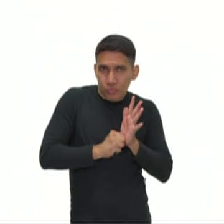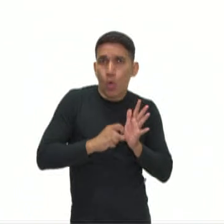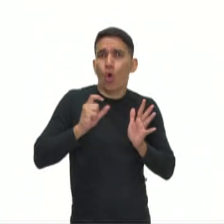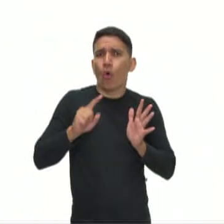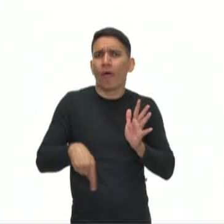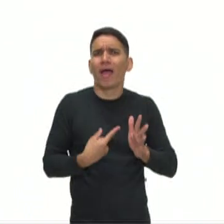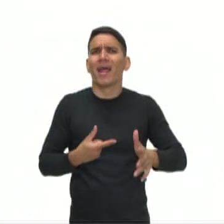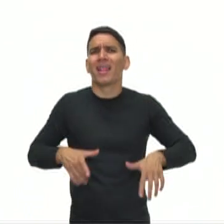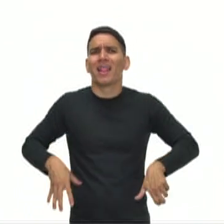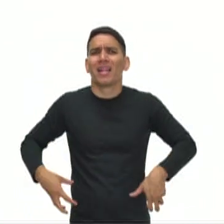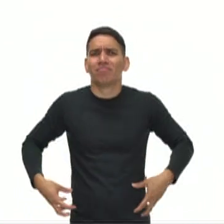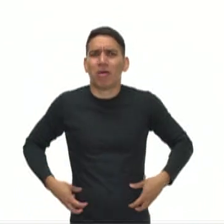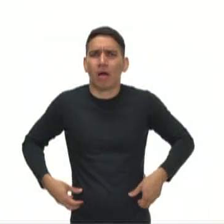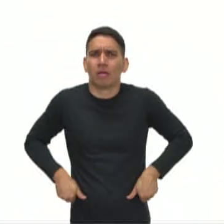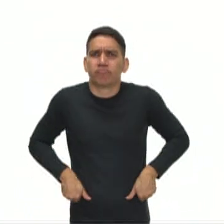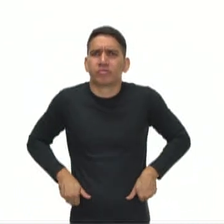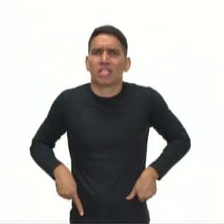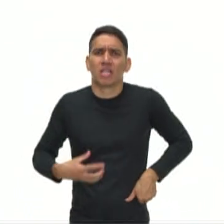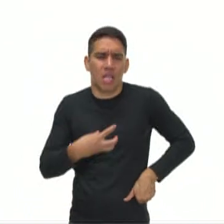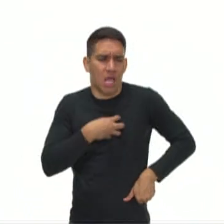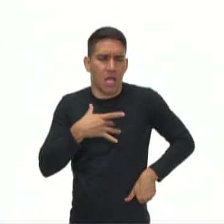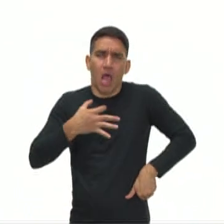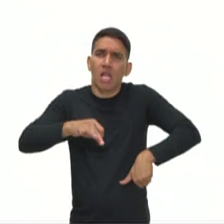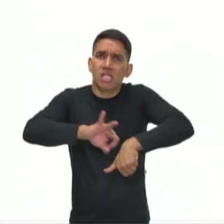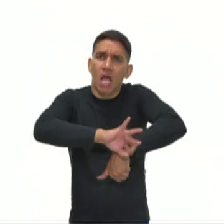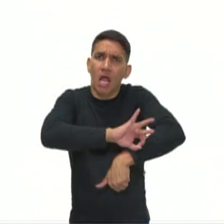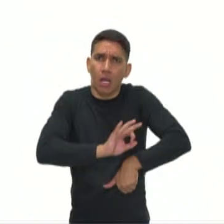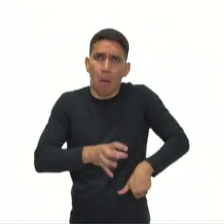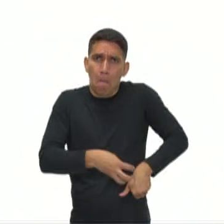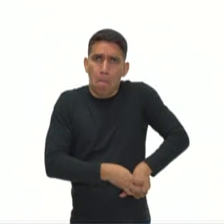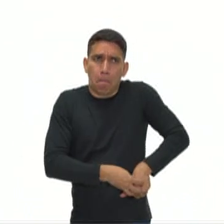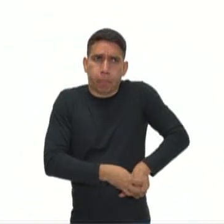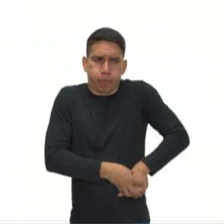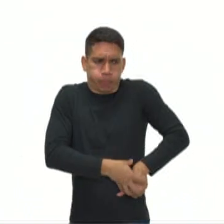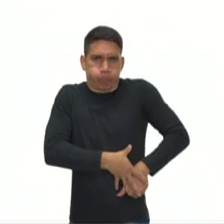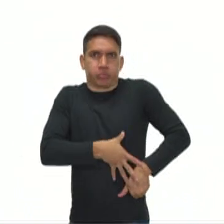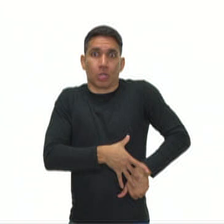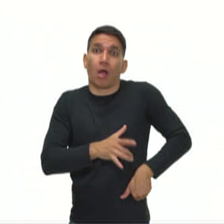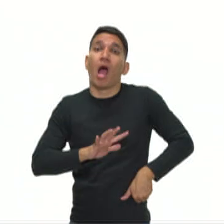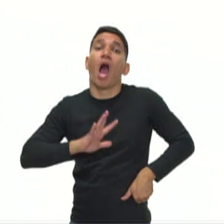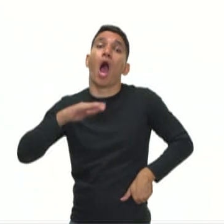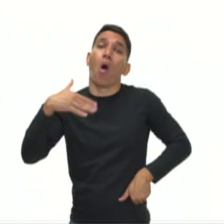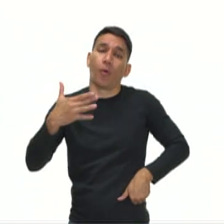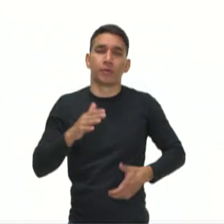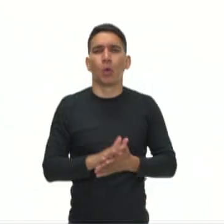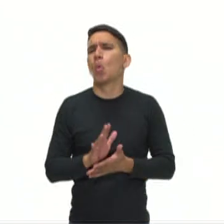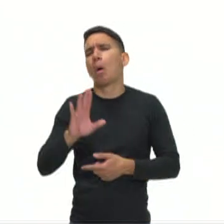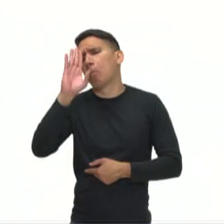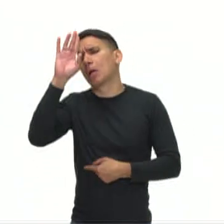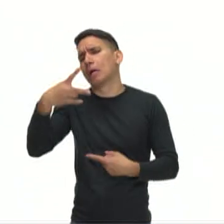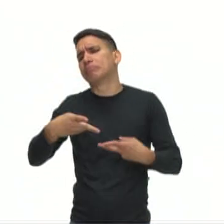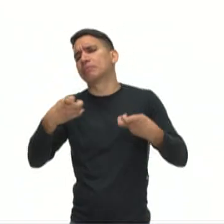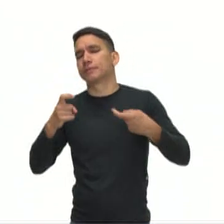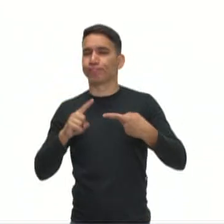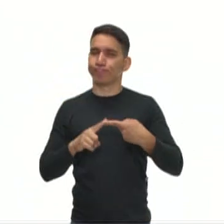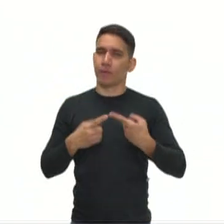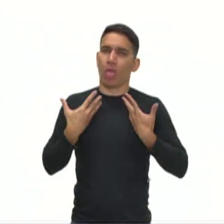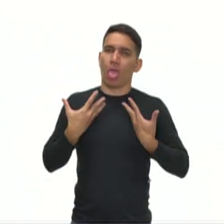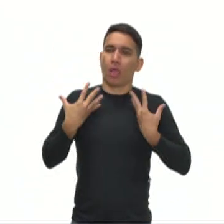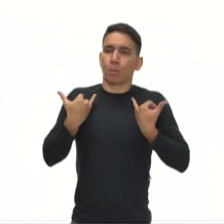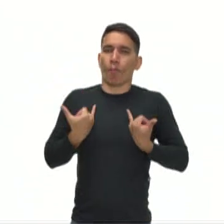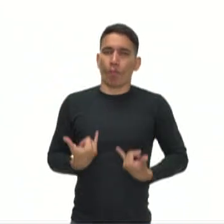então células malignas que se desenvolvem nesses órgãos. Os principais sintomas serão perda de peso,